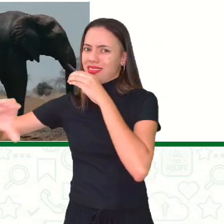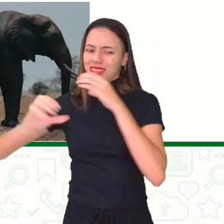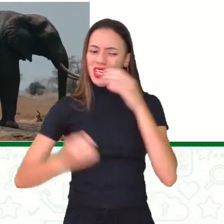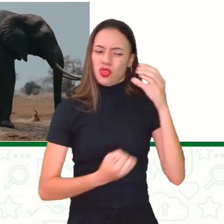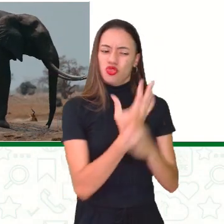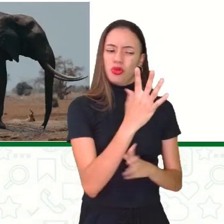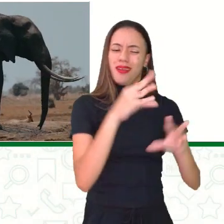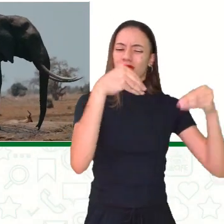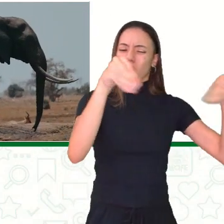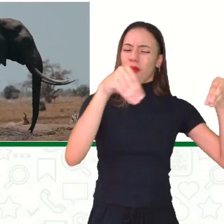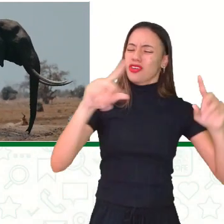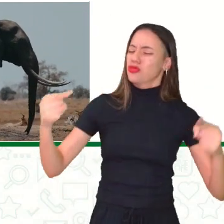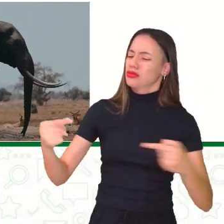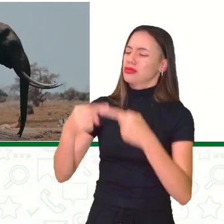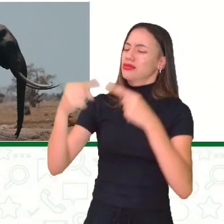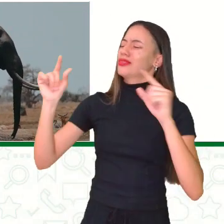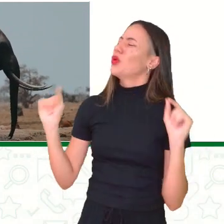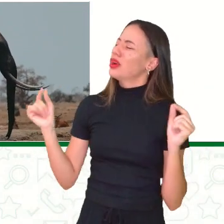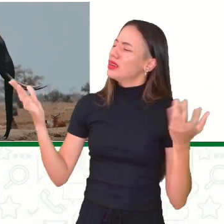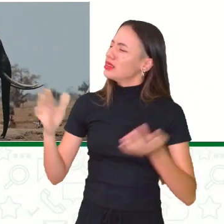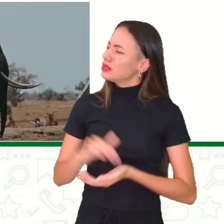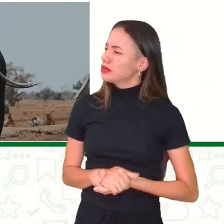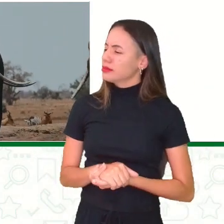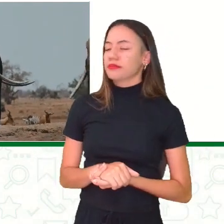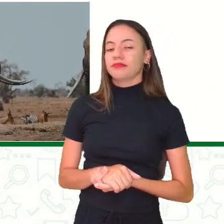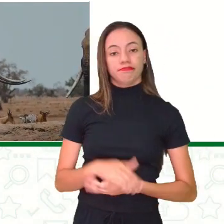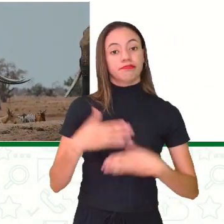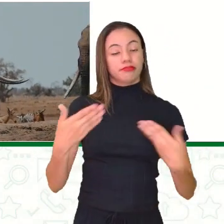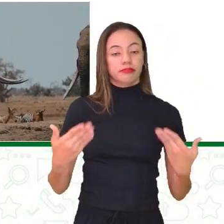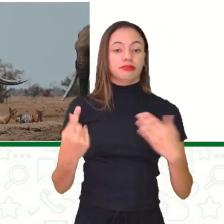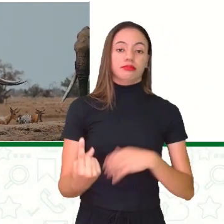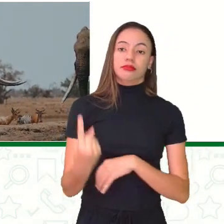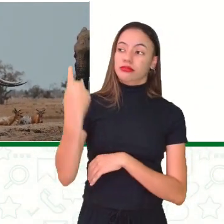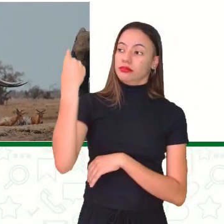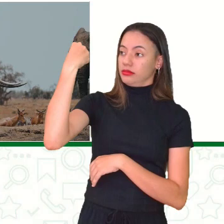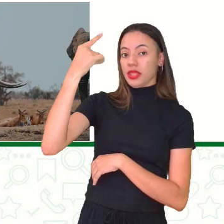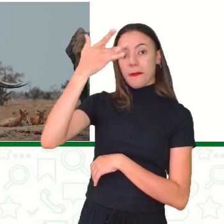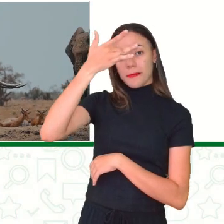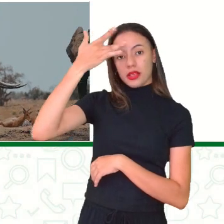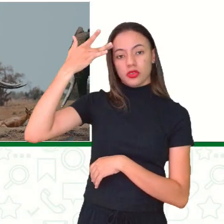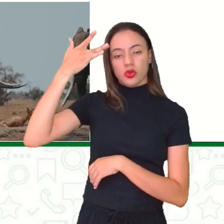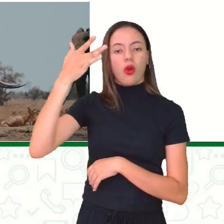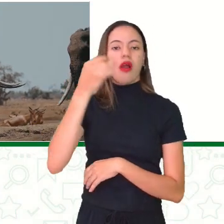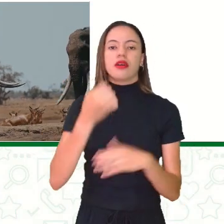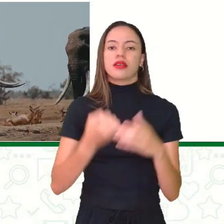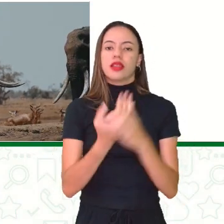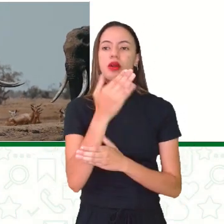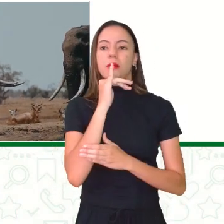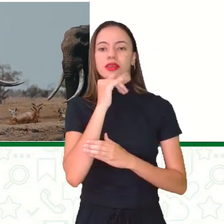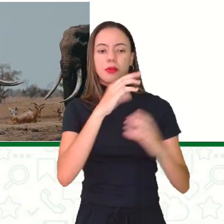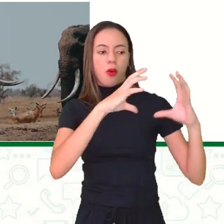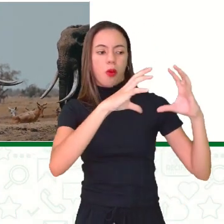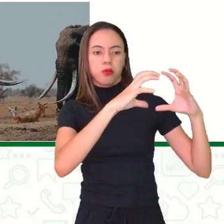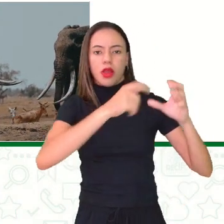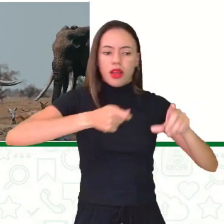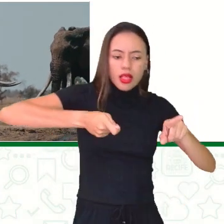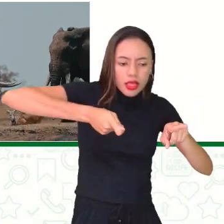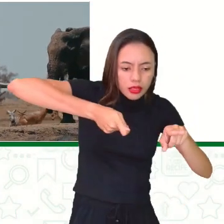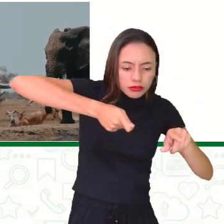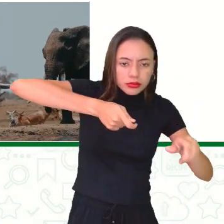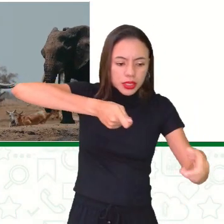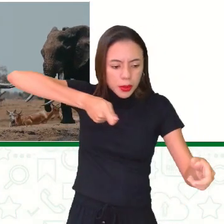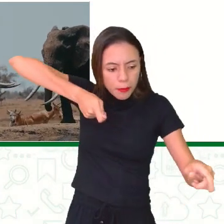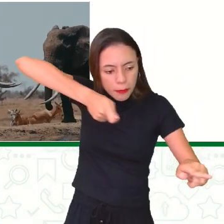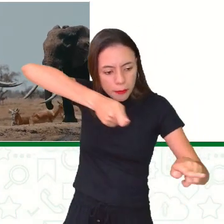plástico? Veja. Antigamente, as pessoas faziam bolinhas de bilhar. Vocês estão vendo aí esse